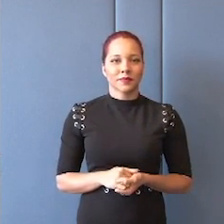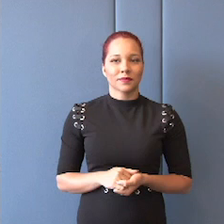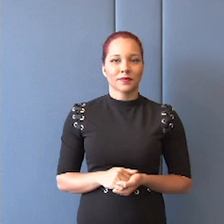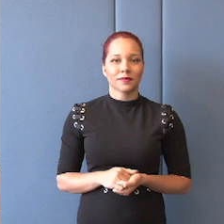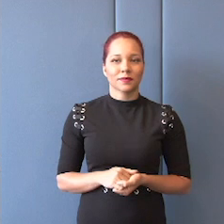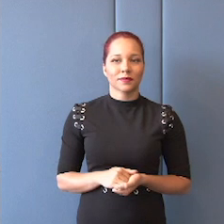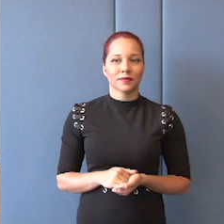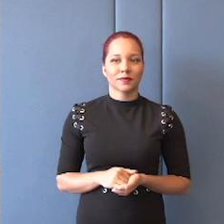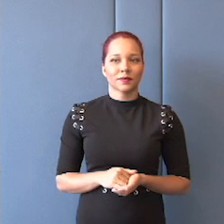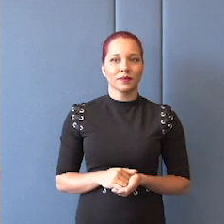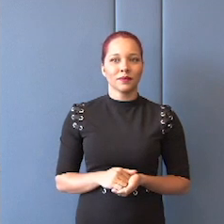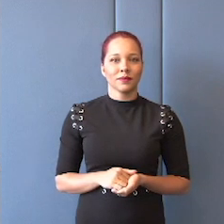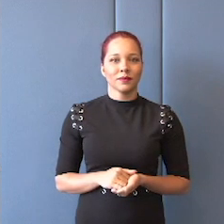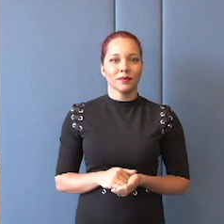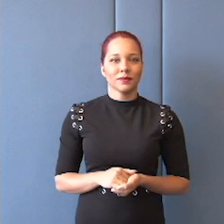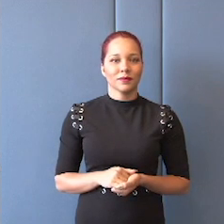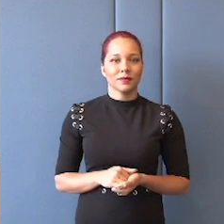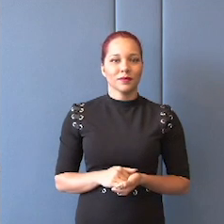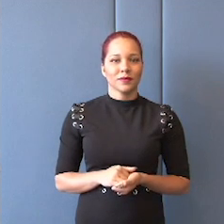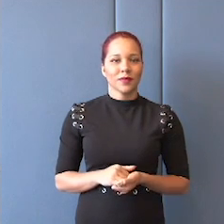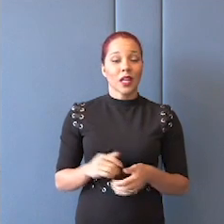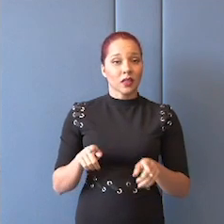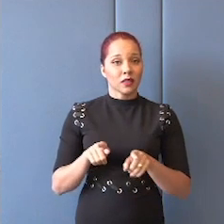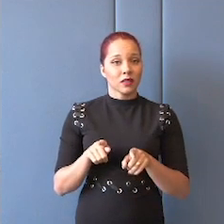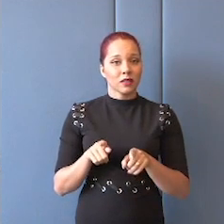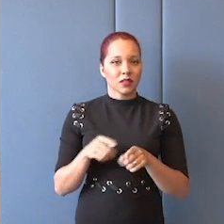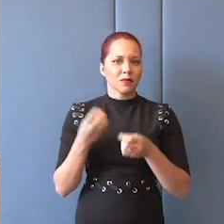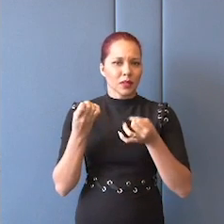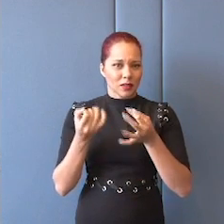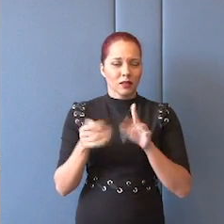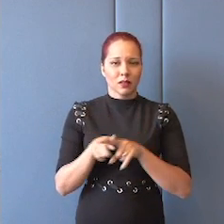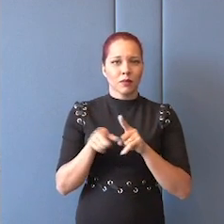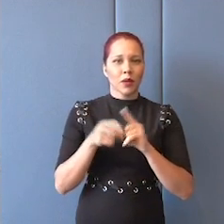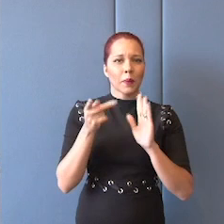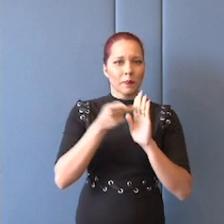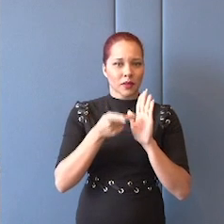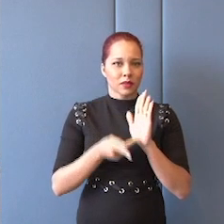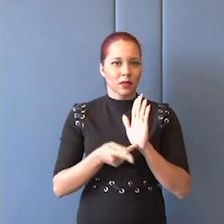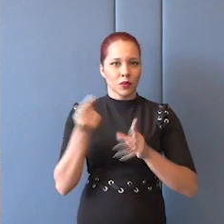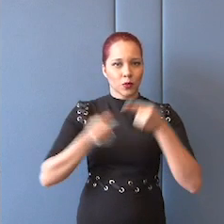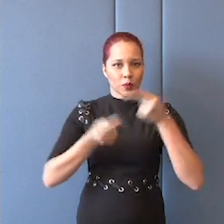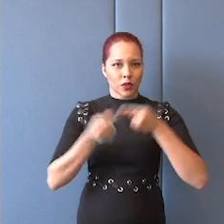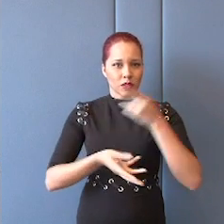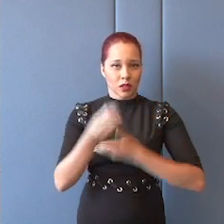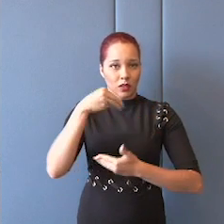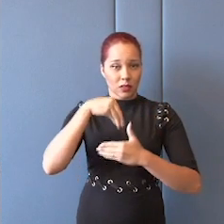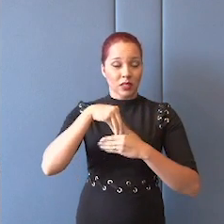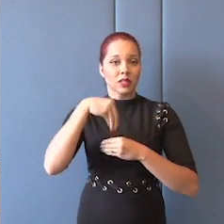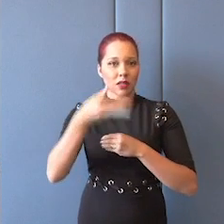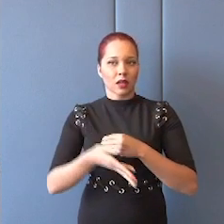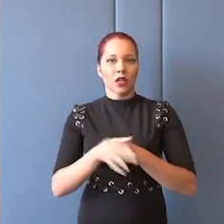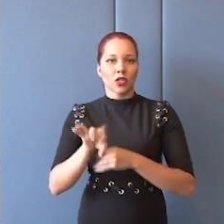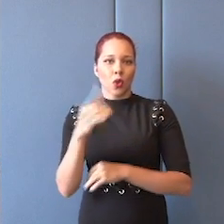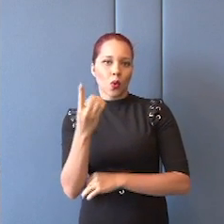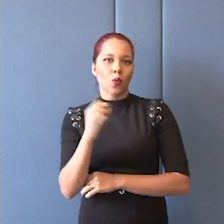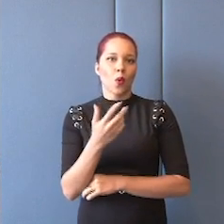Bem, e ainda essa questão dos princípios de política externa, nesse caso, e não especificamente um ou outro,